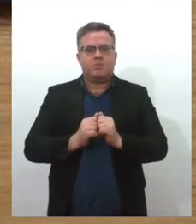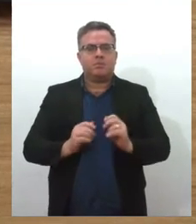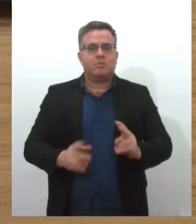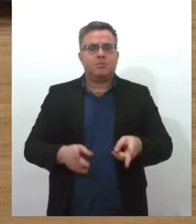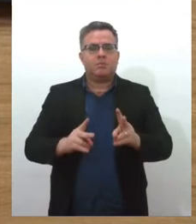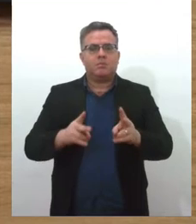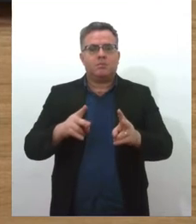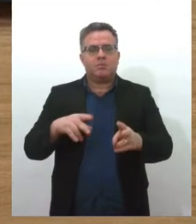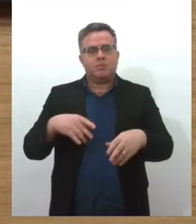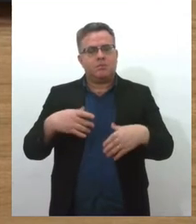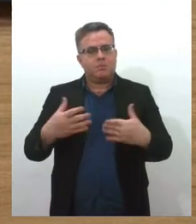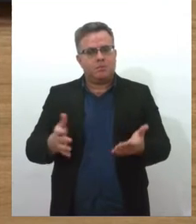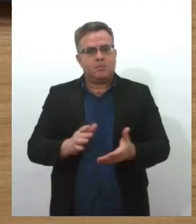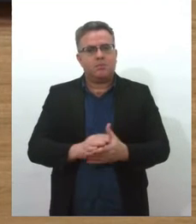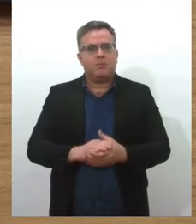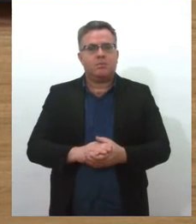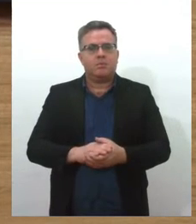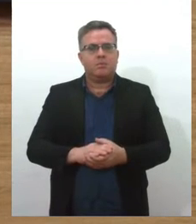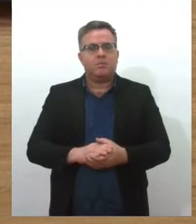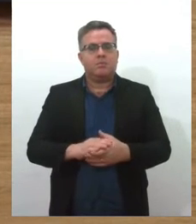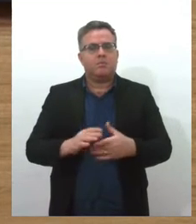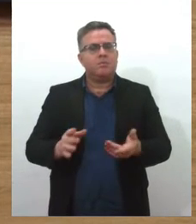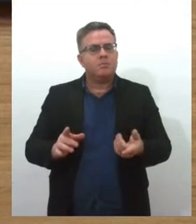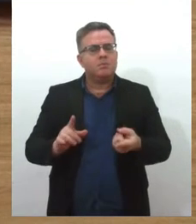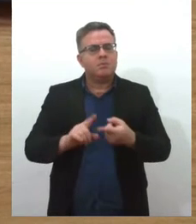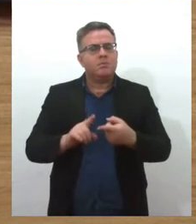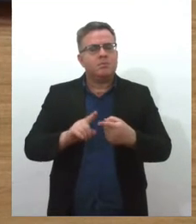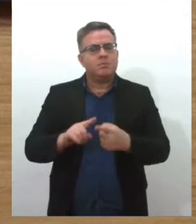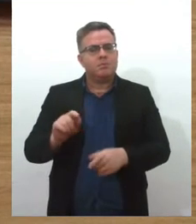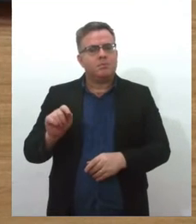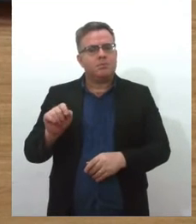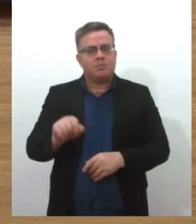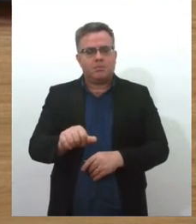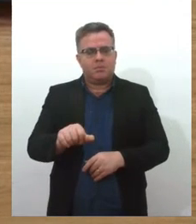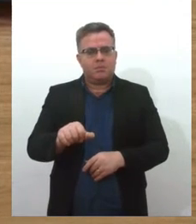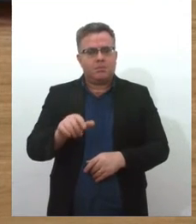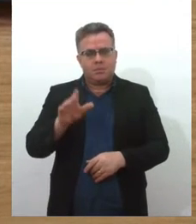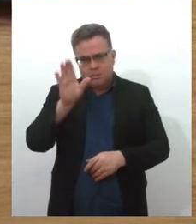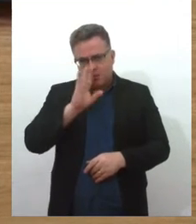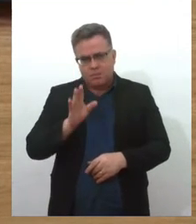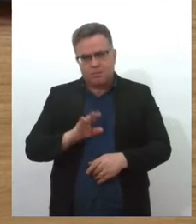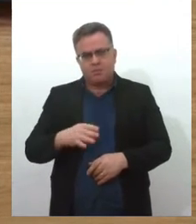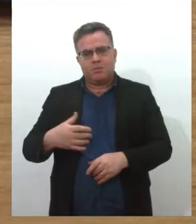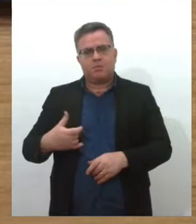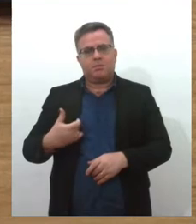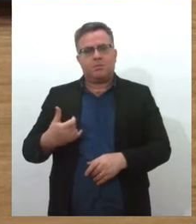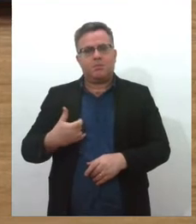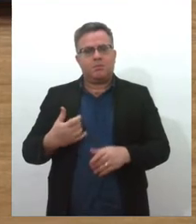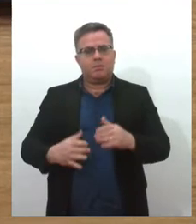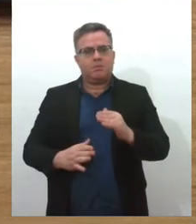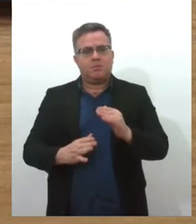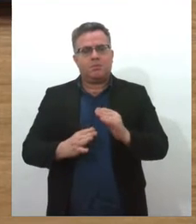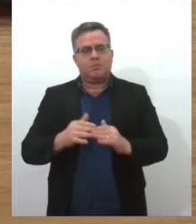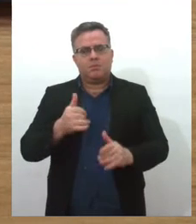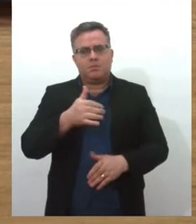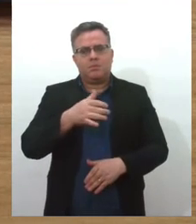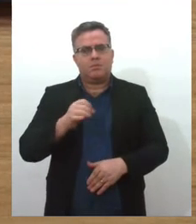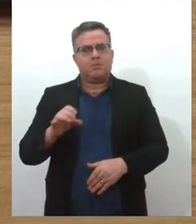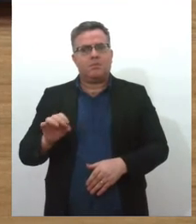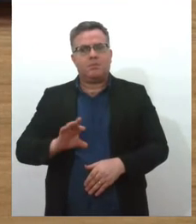de poupança do banco. Podem receber o Auxílio Brasil as famílias com renda per capita de até R$,00,